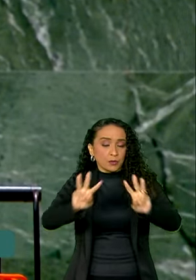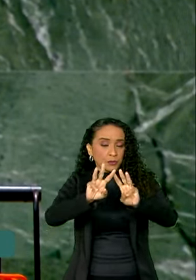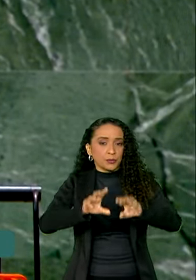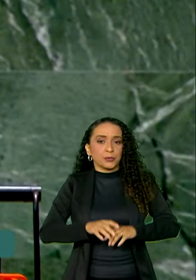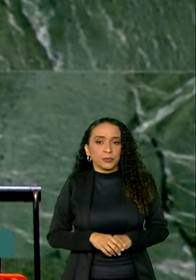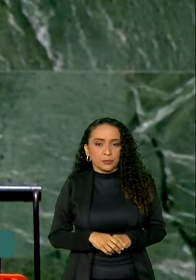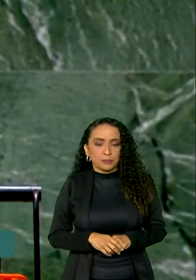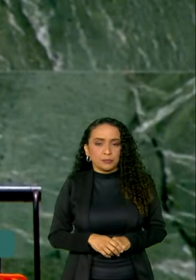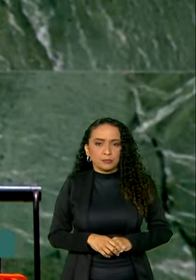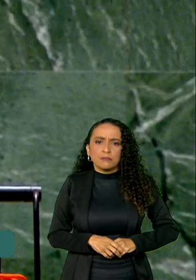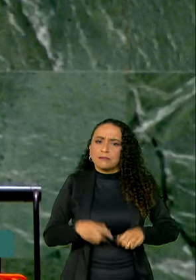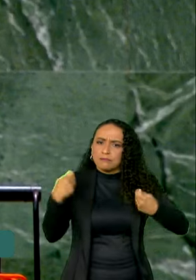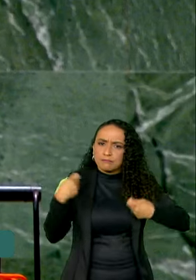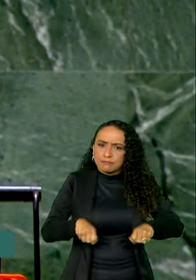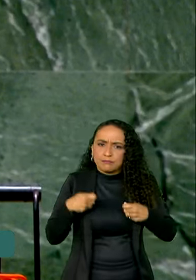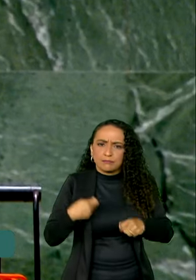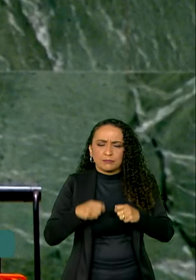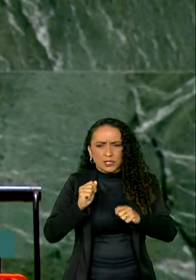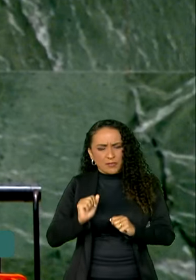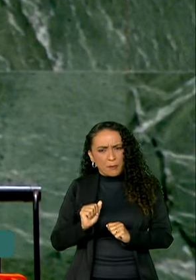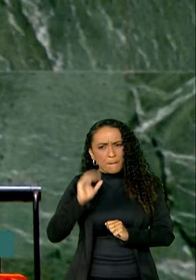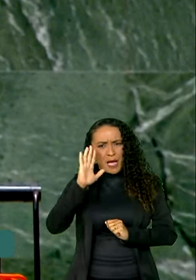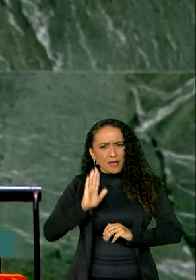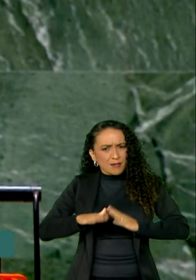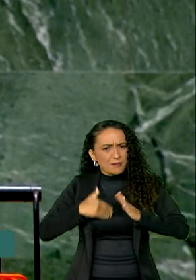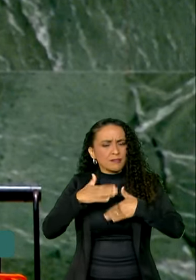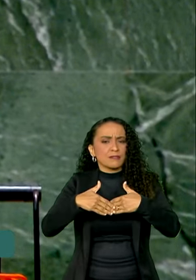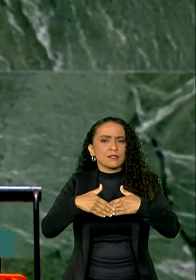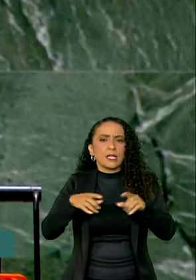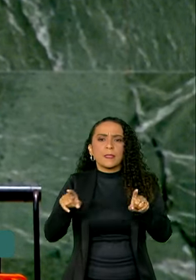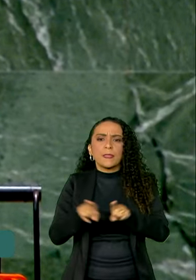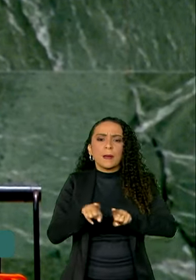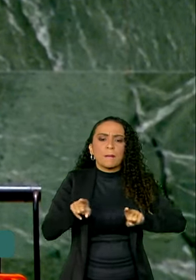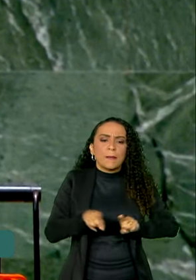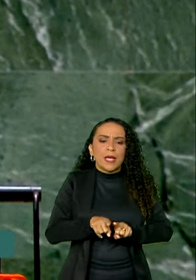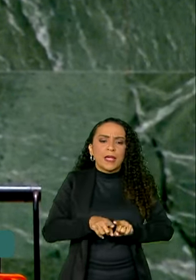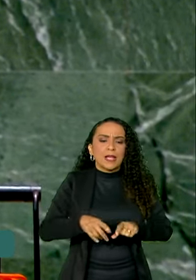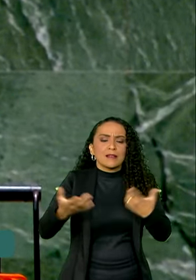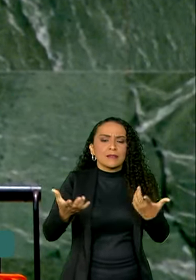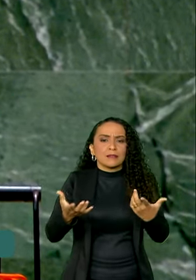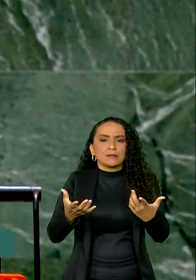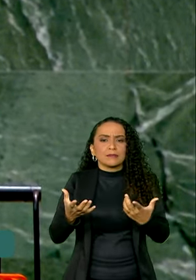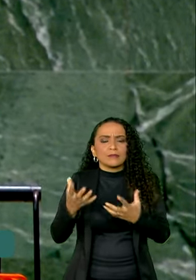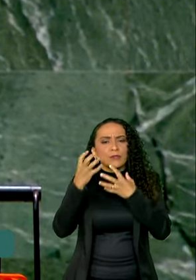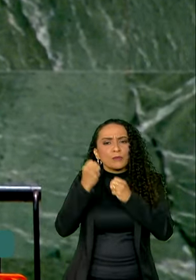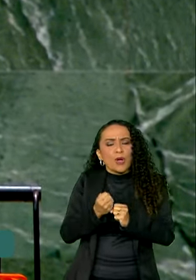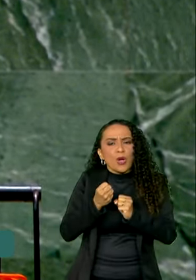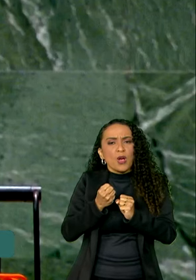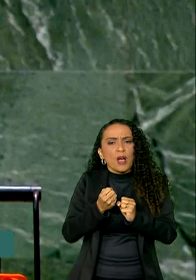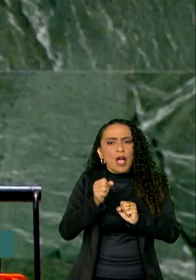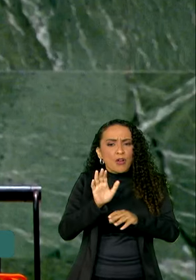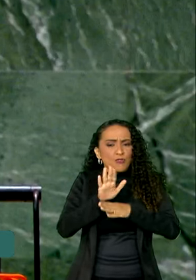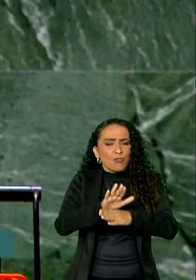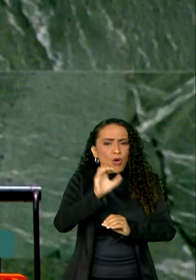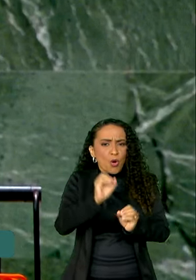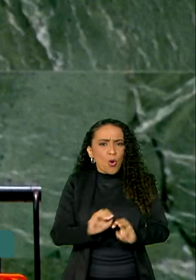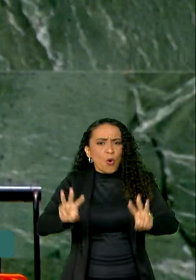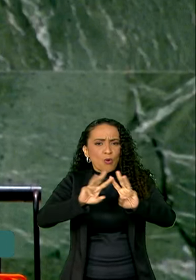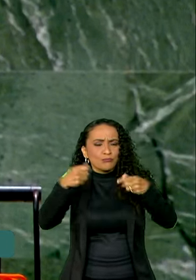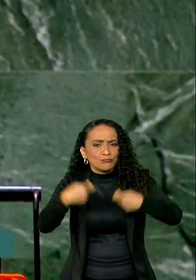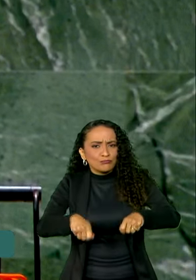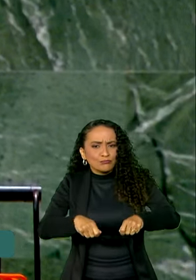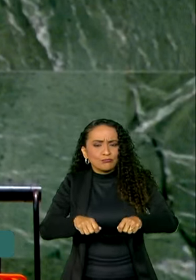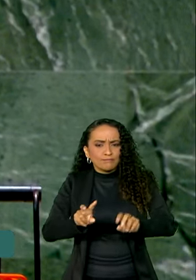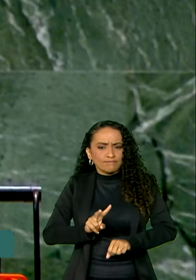Precisamos ir muito além e dotar à ONU dos meios necessários para enfrentar as